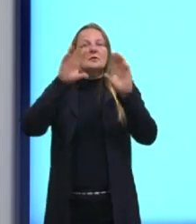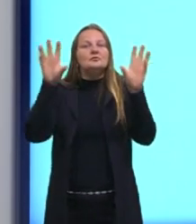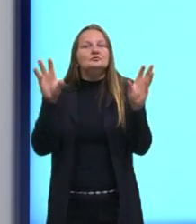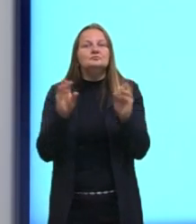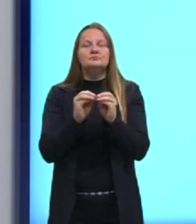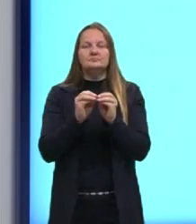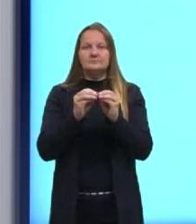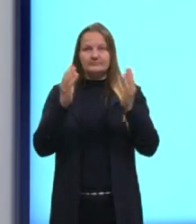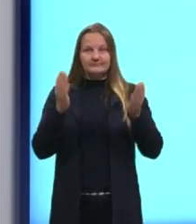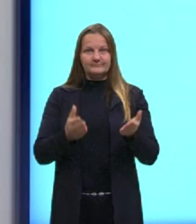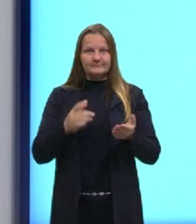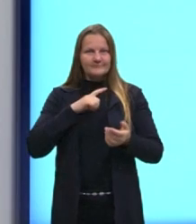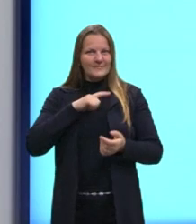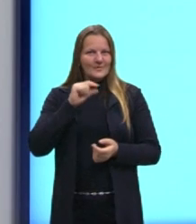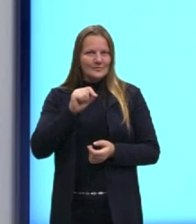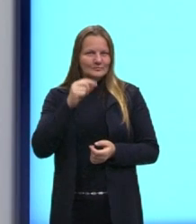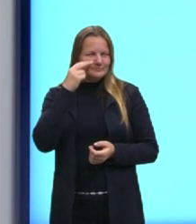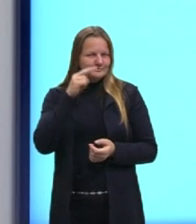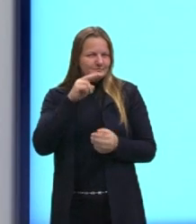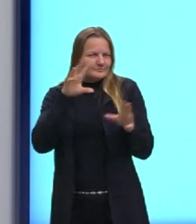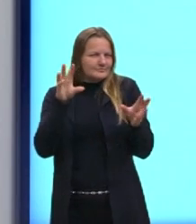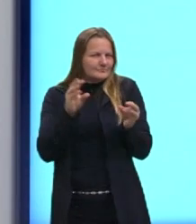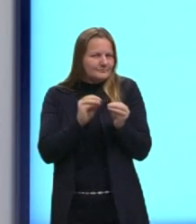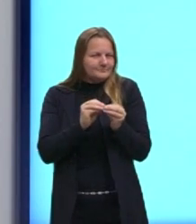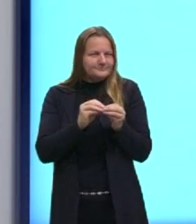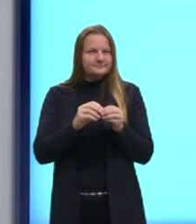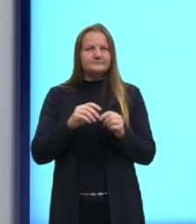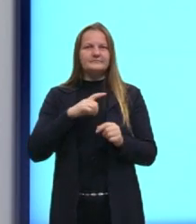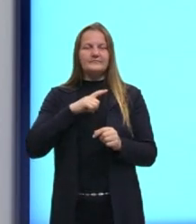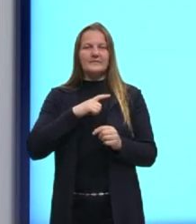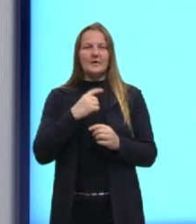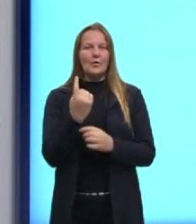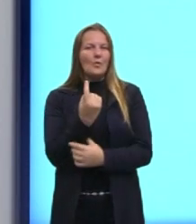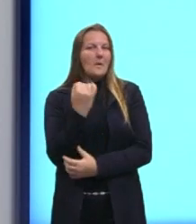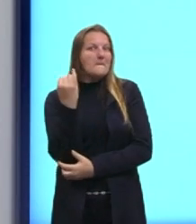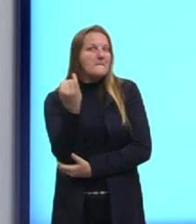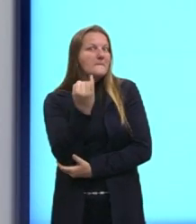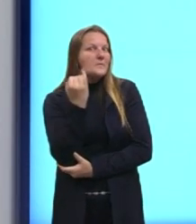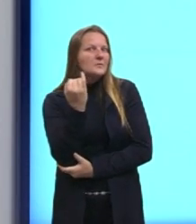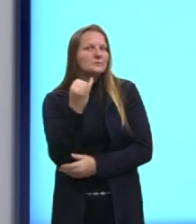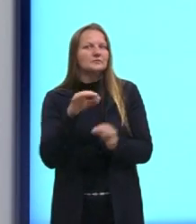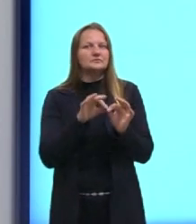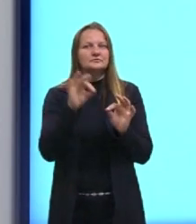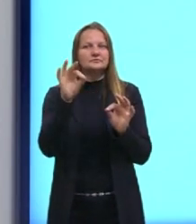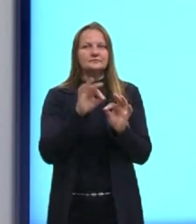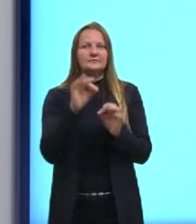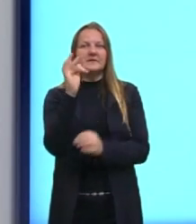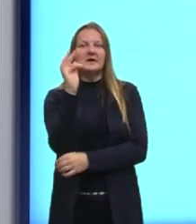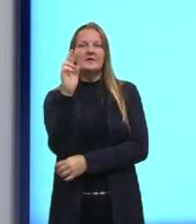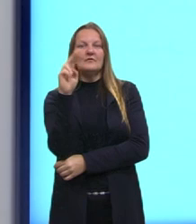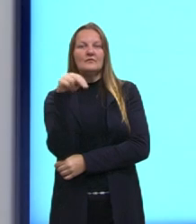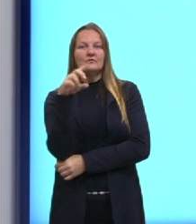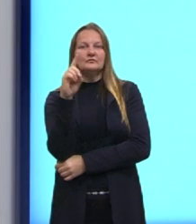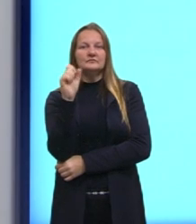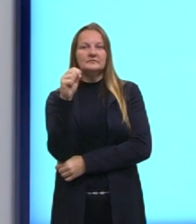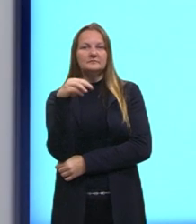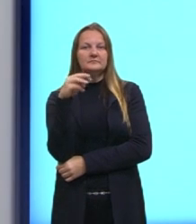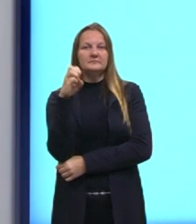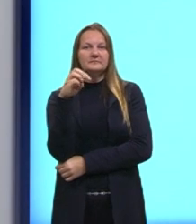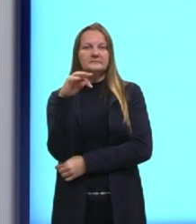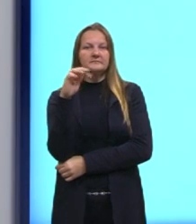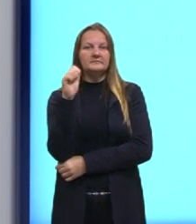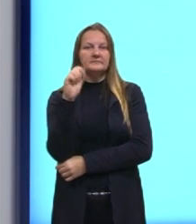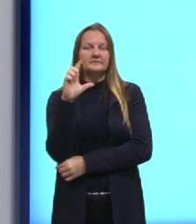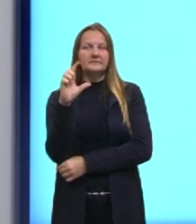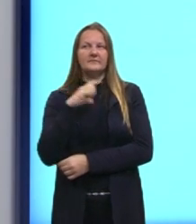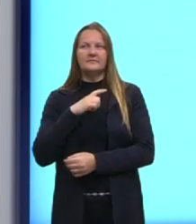E agora nós vamos ver aí brevemente a equação fundamental da reta. E aí nós vamos entrar em um nomezinho, né?